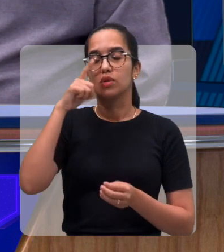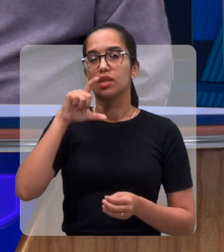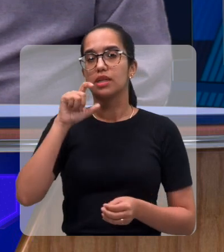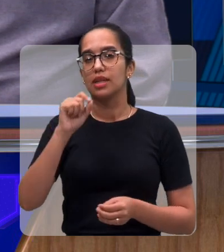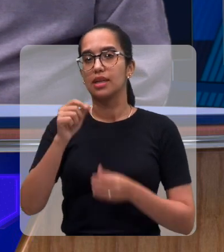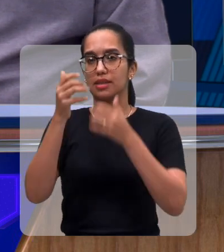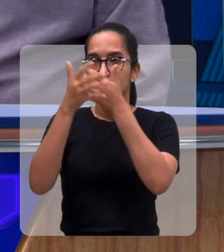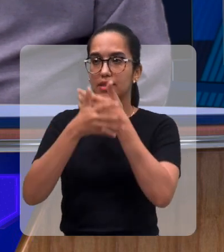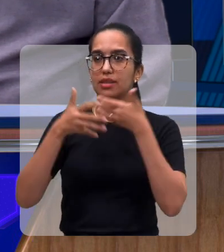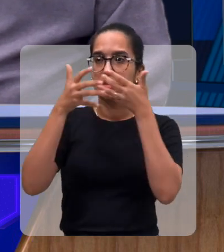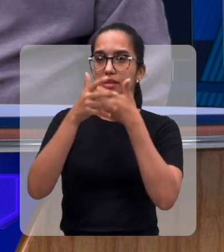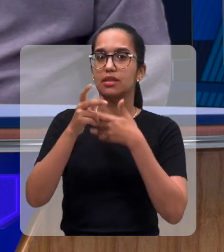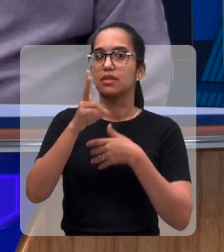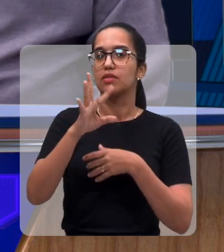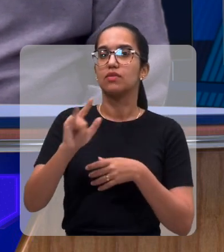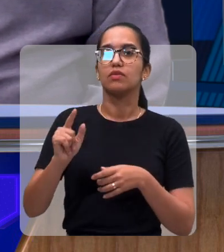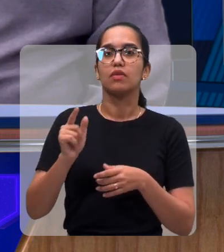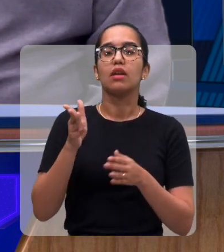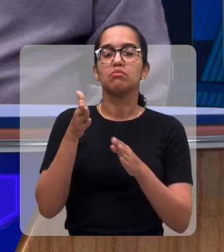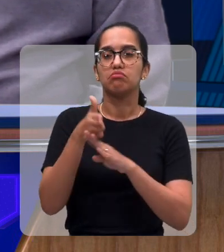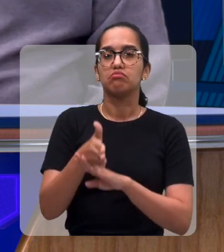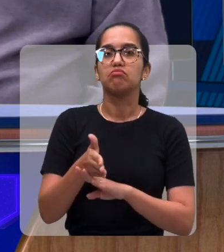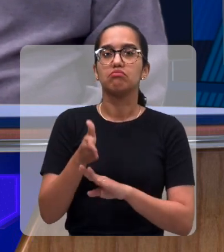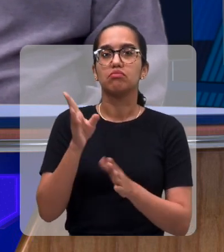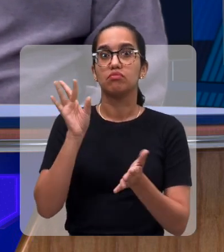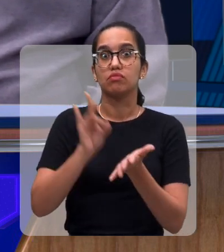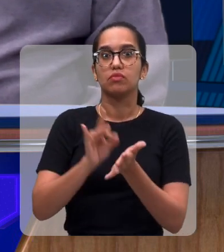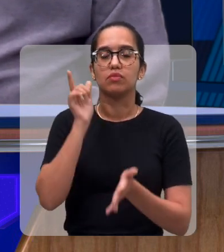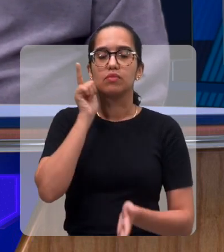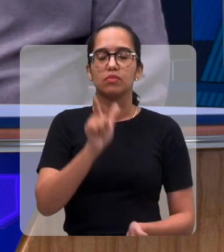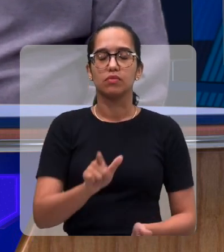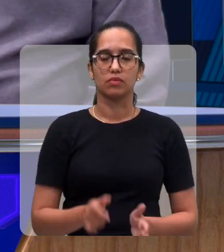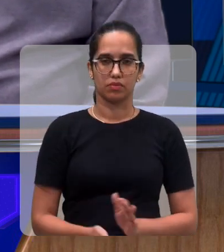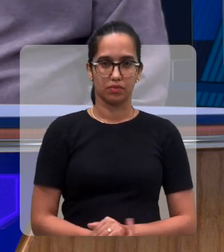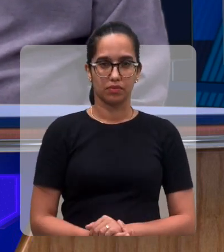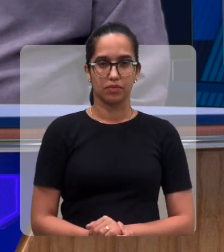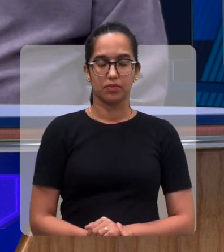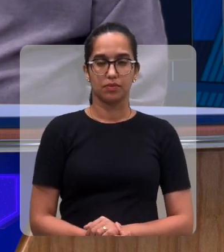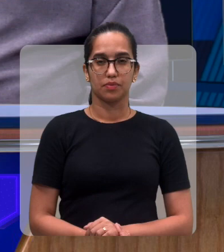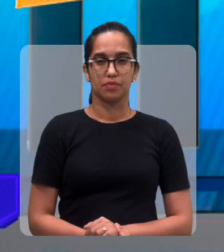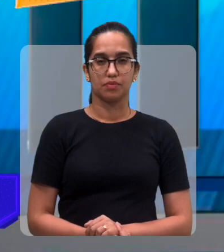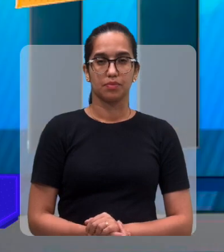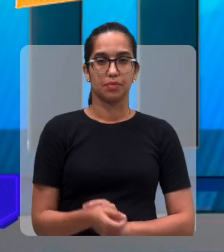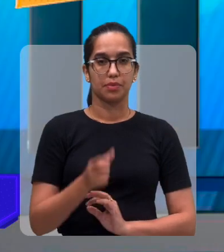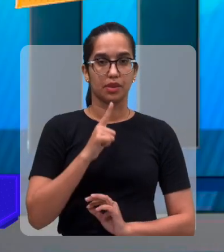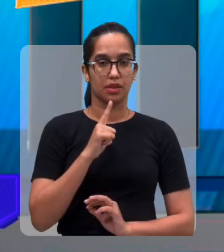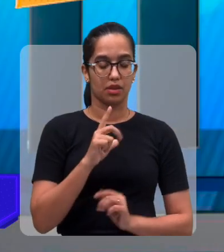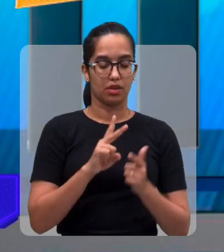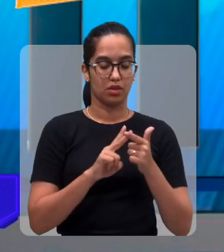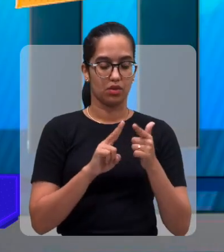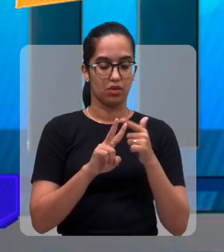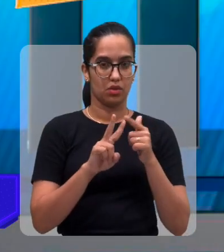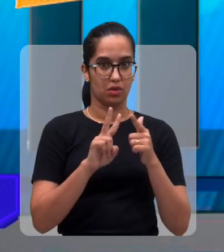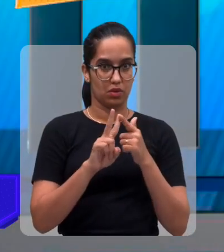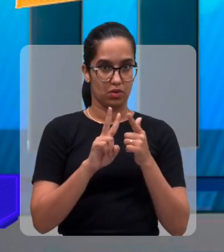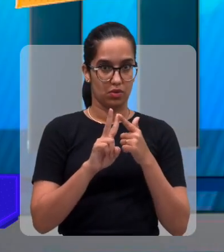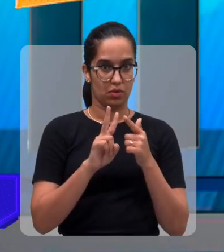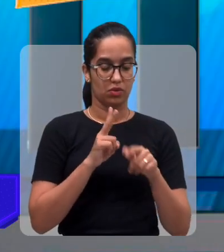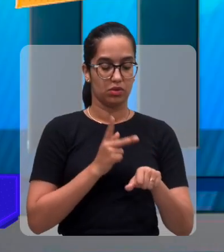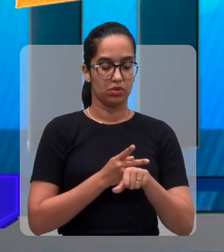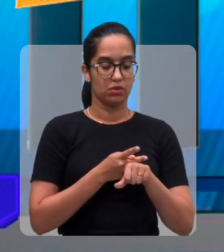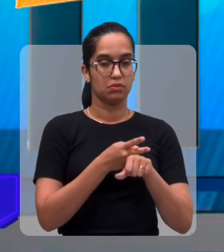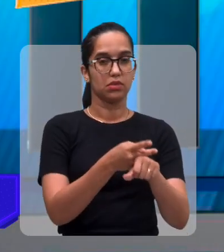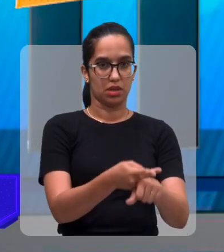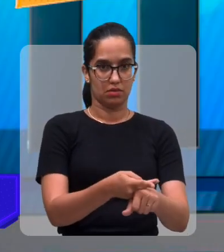cantando irão participar? Bem, nós teremos duas formas de premiação, né? O